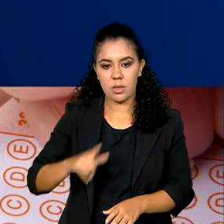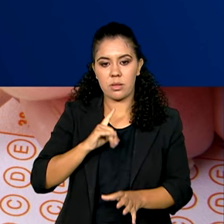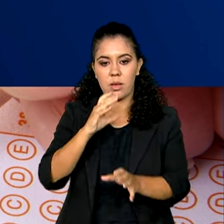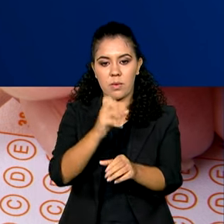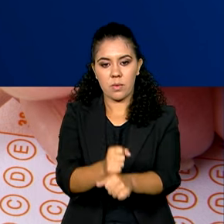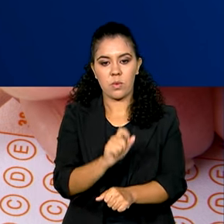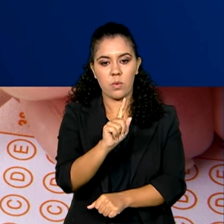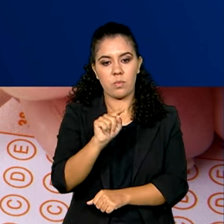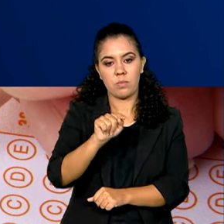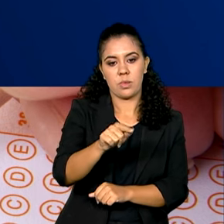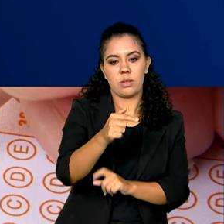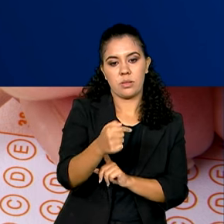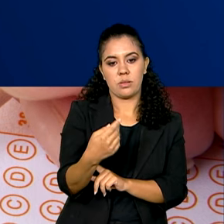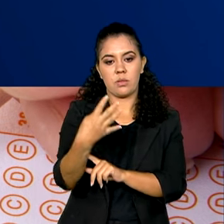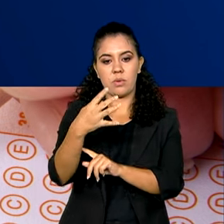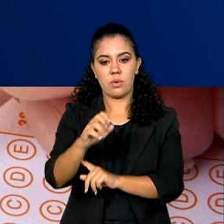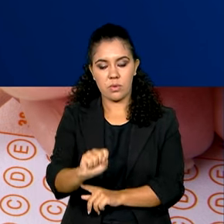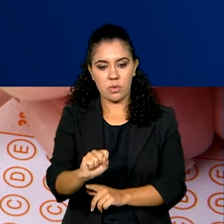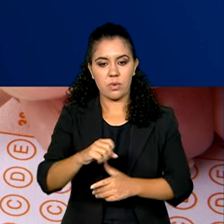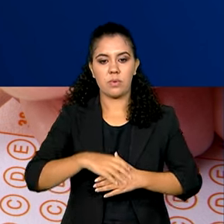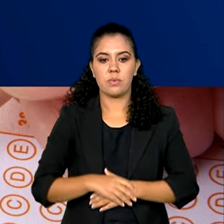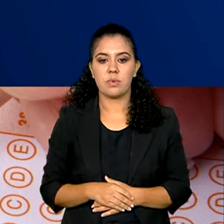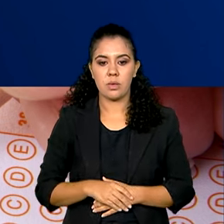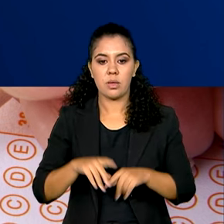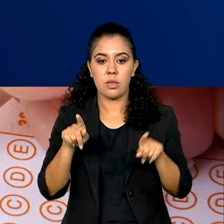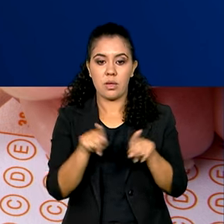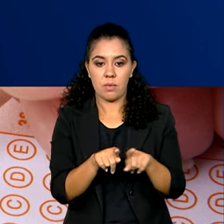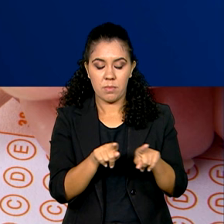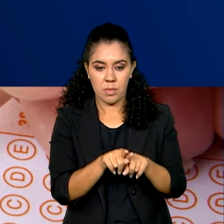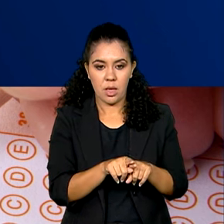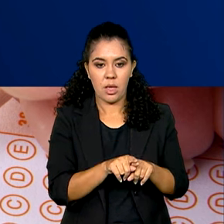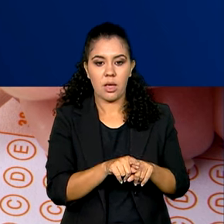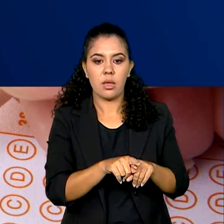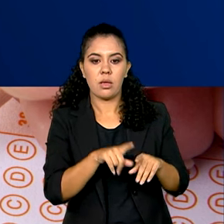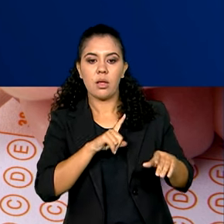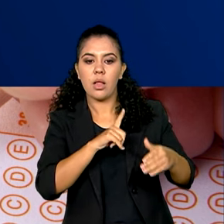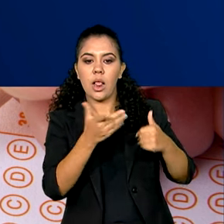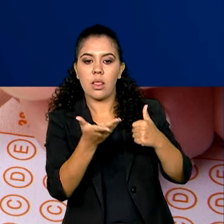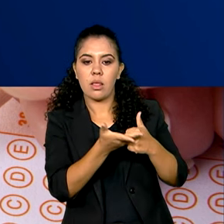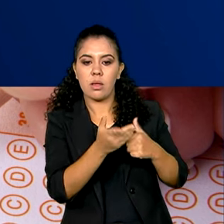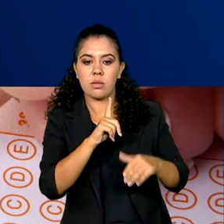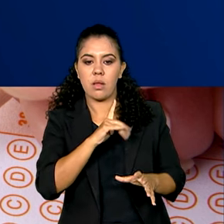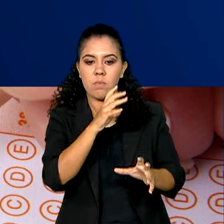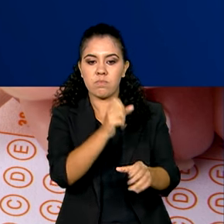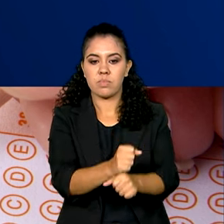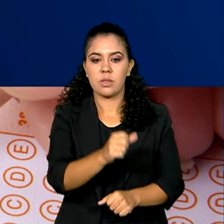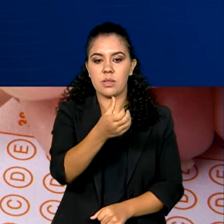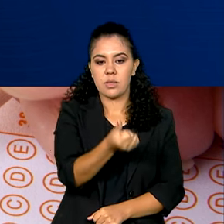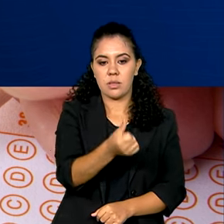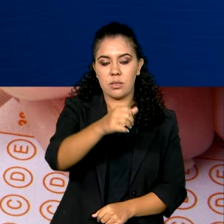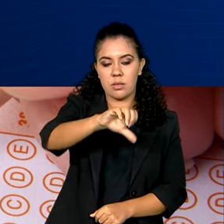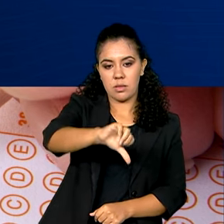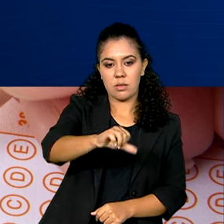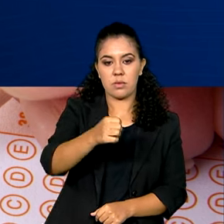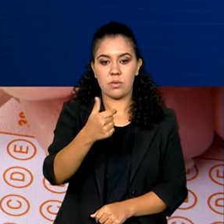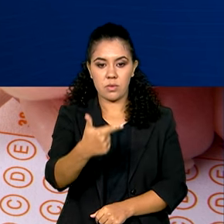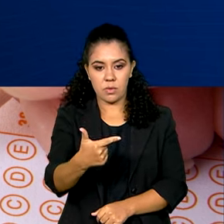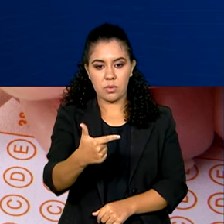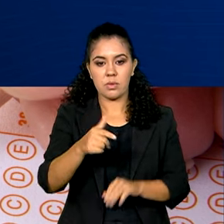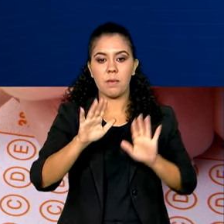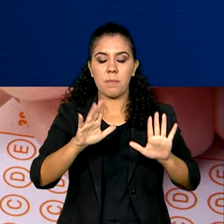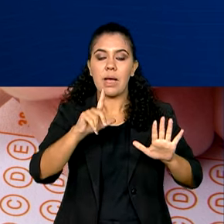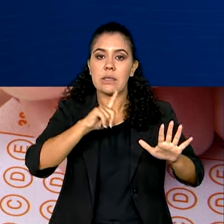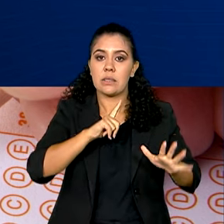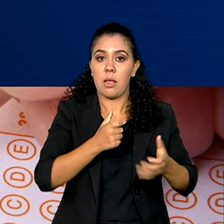.748. Para nível intermediário, 692. Existem